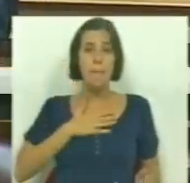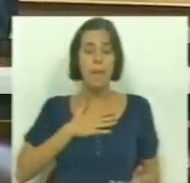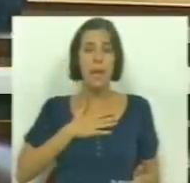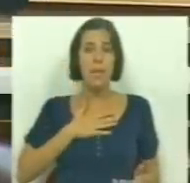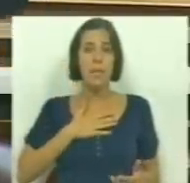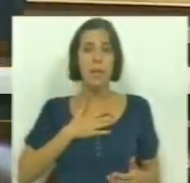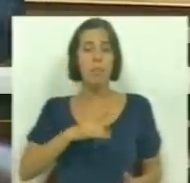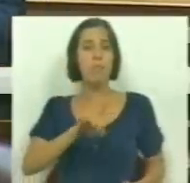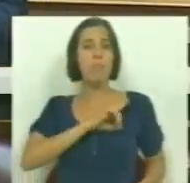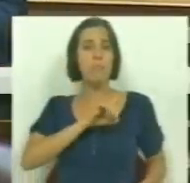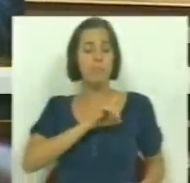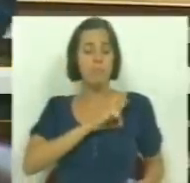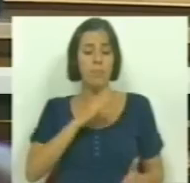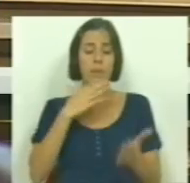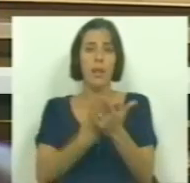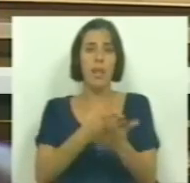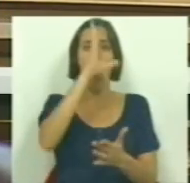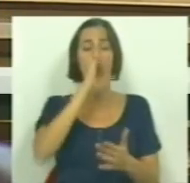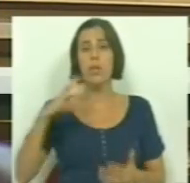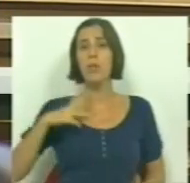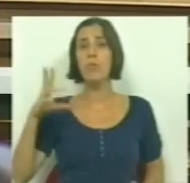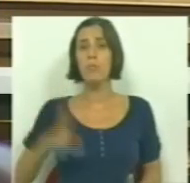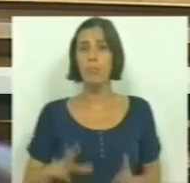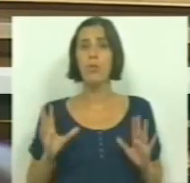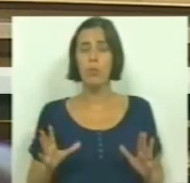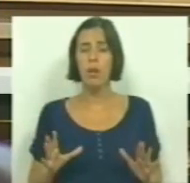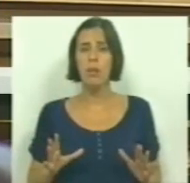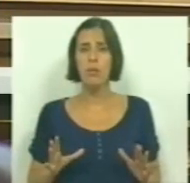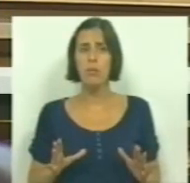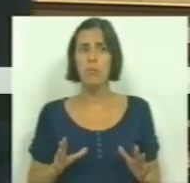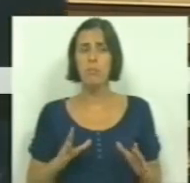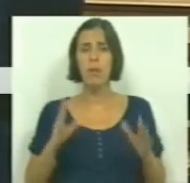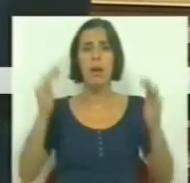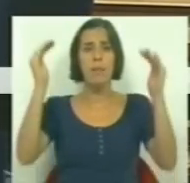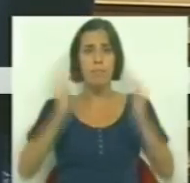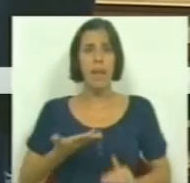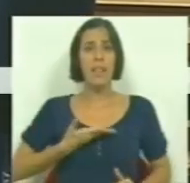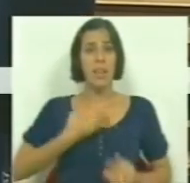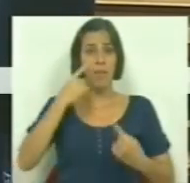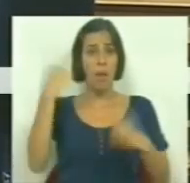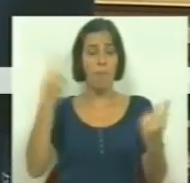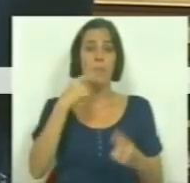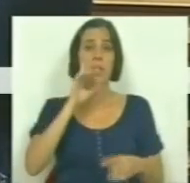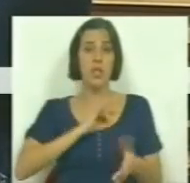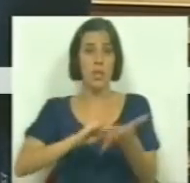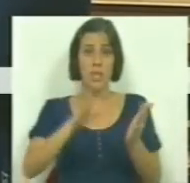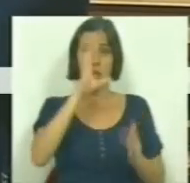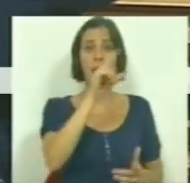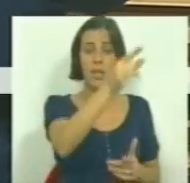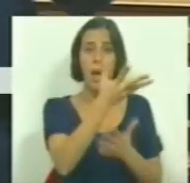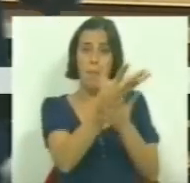privatizadas deram ao Estado português para abater na dívida pública, como diz a senhora Sra. de Estado,